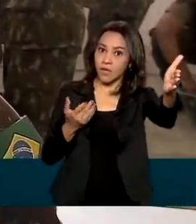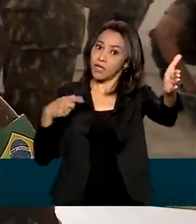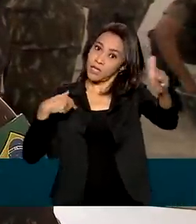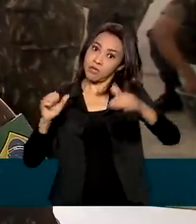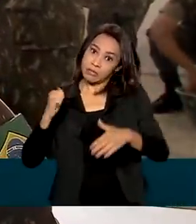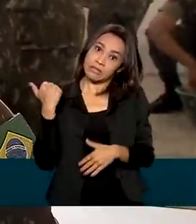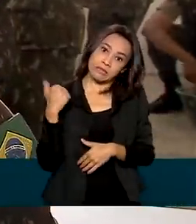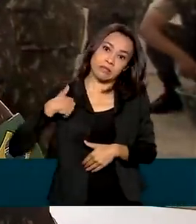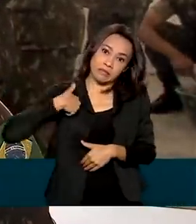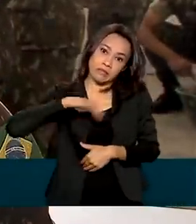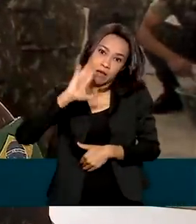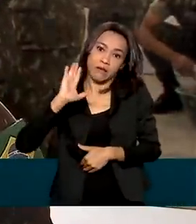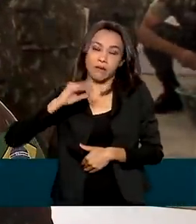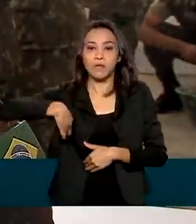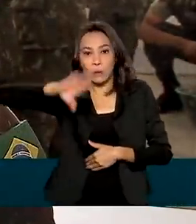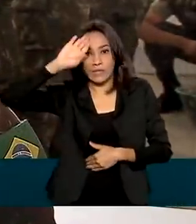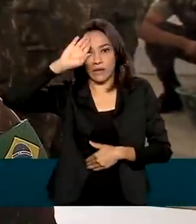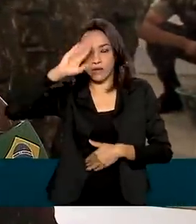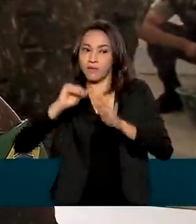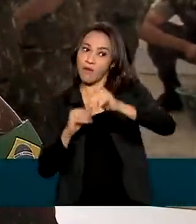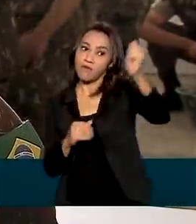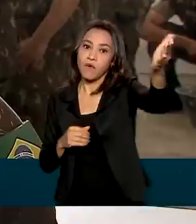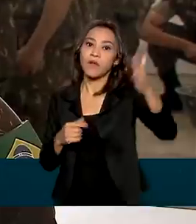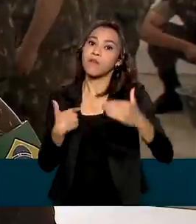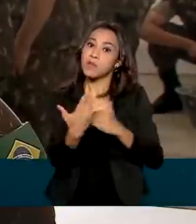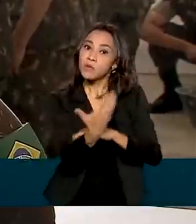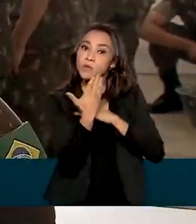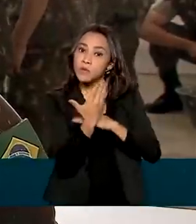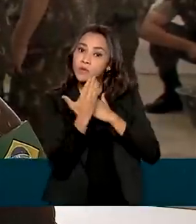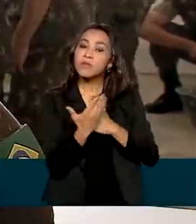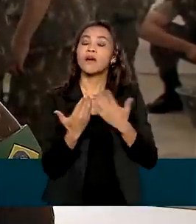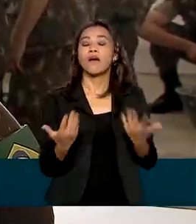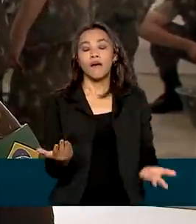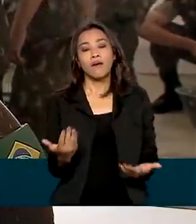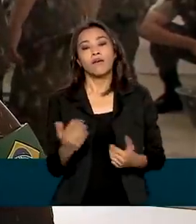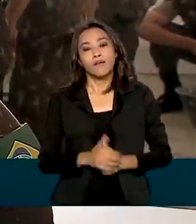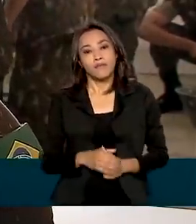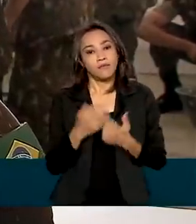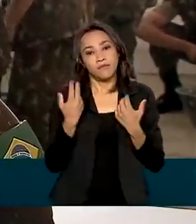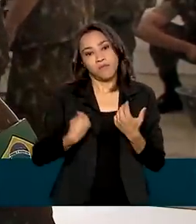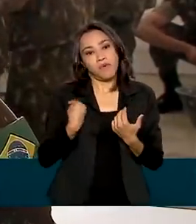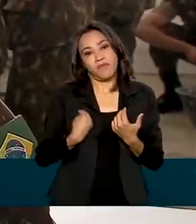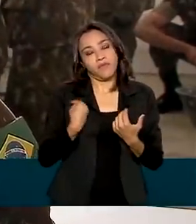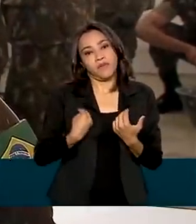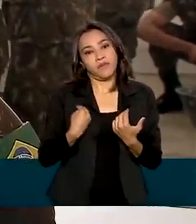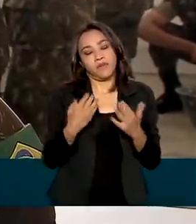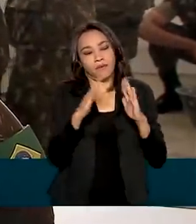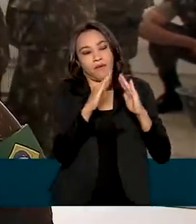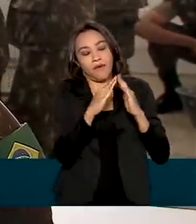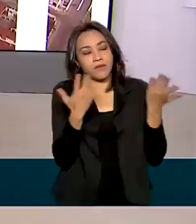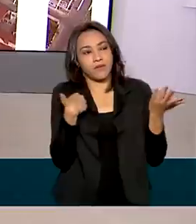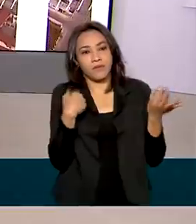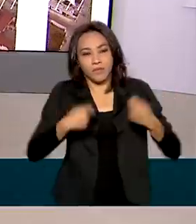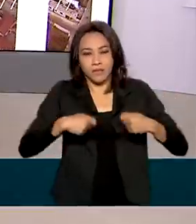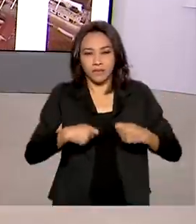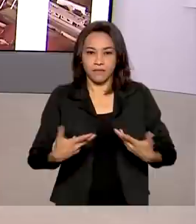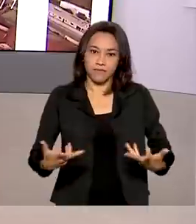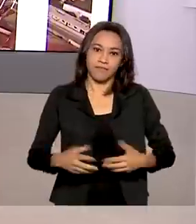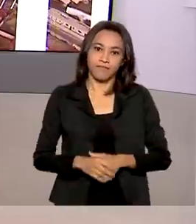que eu saí do Exército futuramente, quanto na vida paisana mesmo, normal em casa, se eu precisar arrumar alguma coisa.